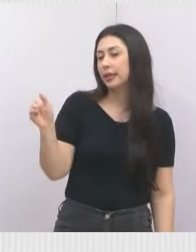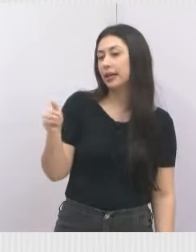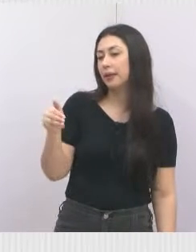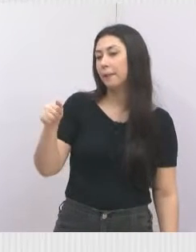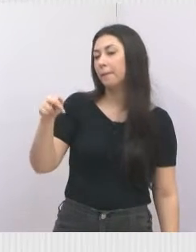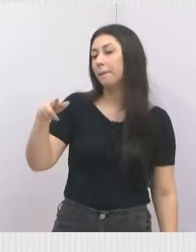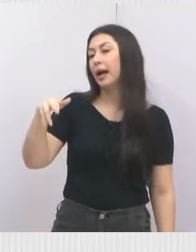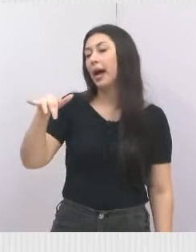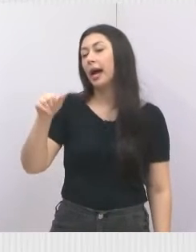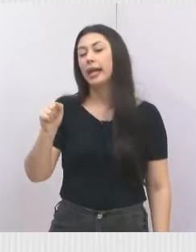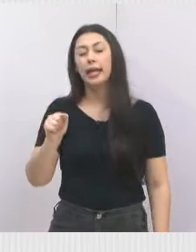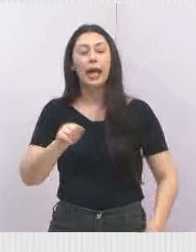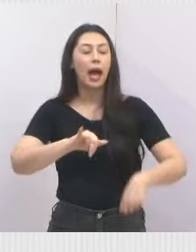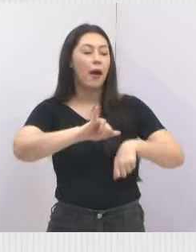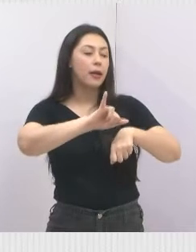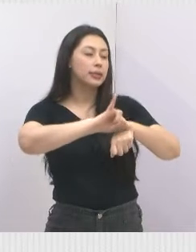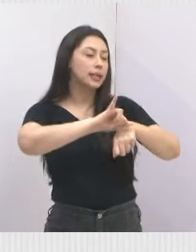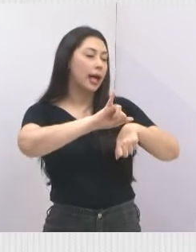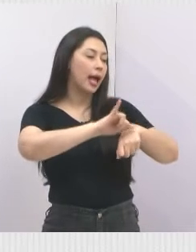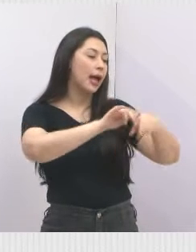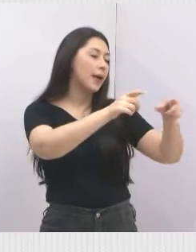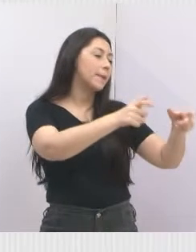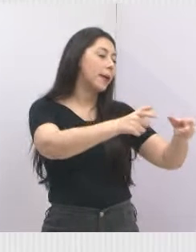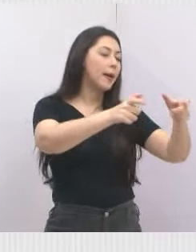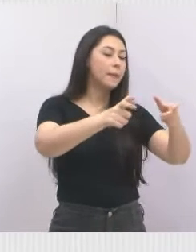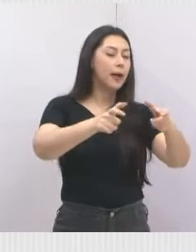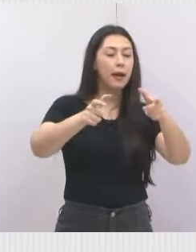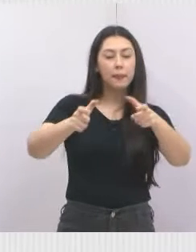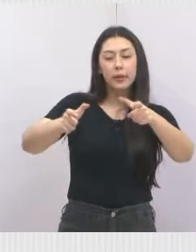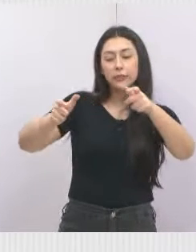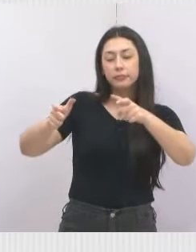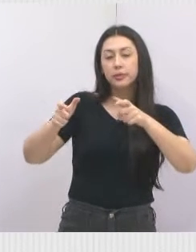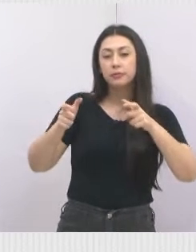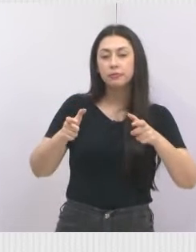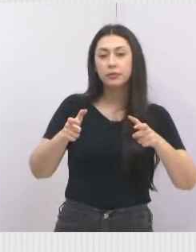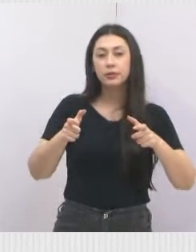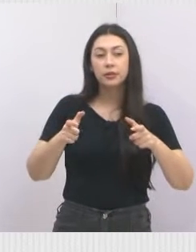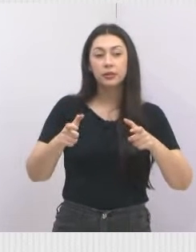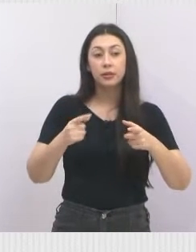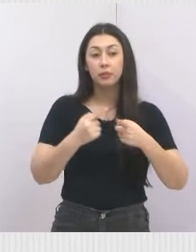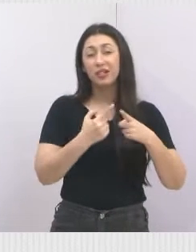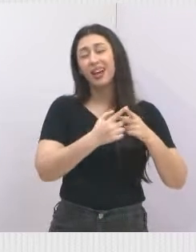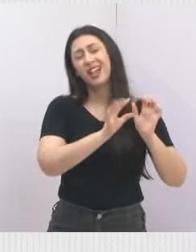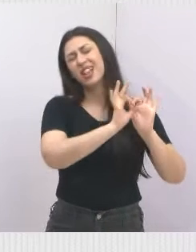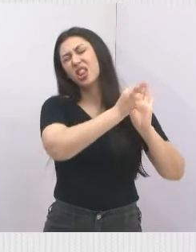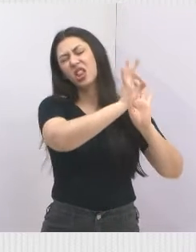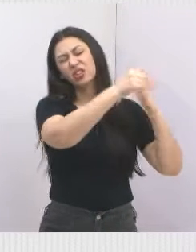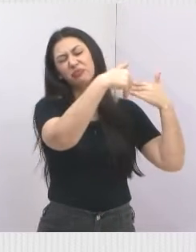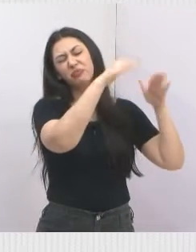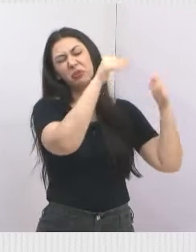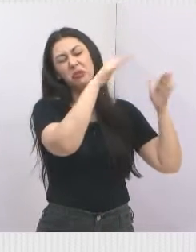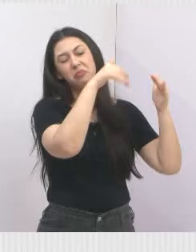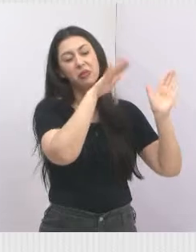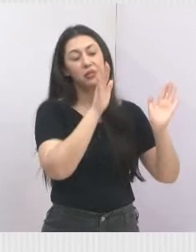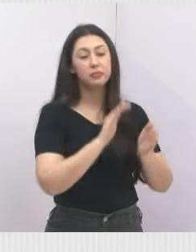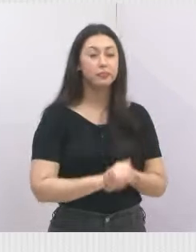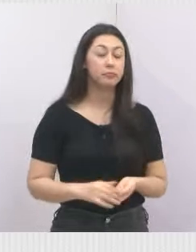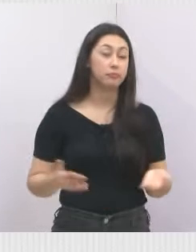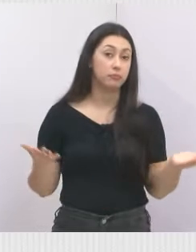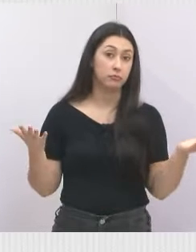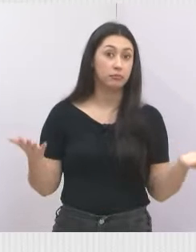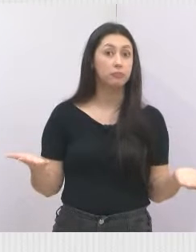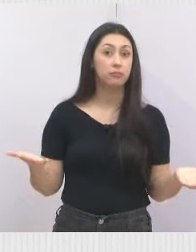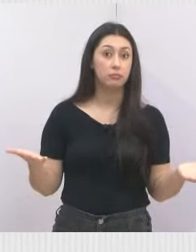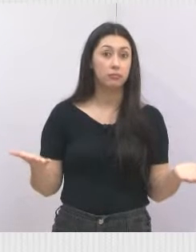Sino, vamos olhar para o centro da cidade, vamos olhar onde os olhos do município estão enxergando melhor, porque para aquele lado, não só quem mora que sofre, quem